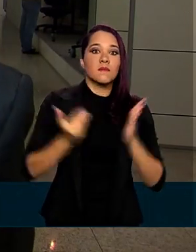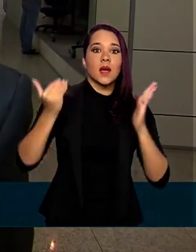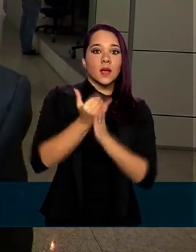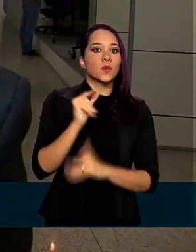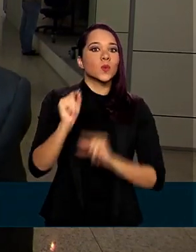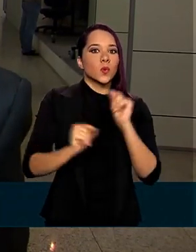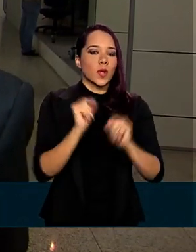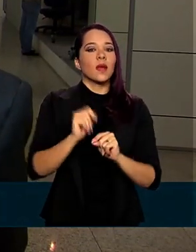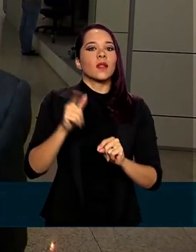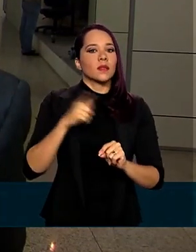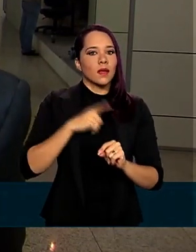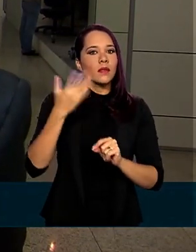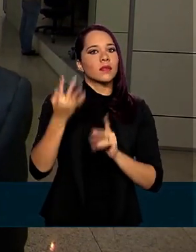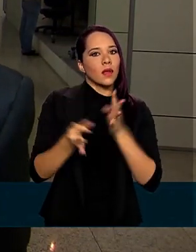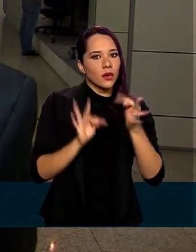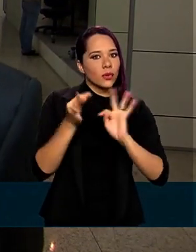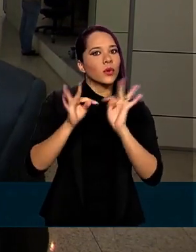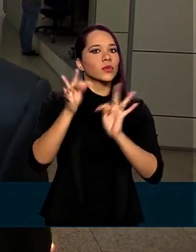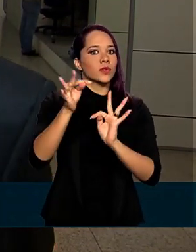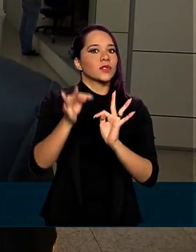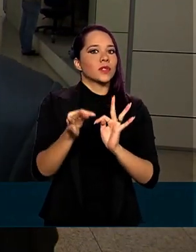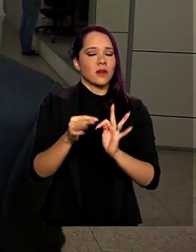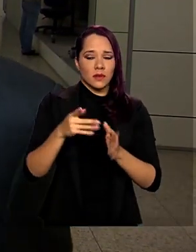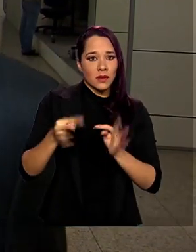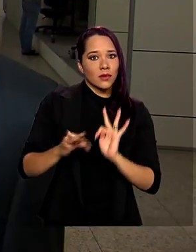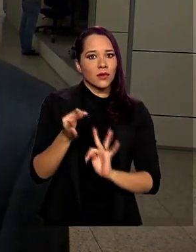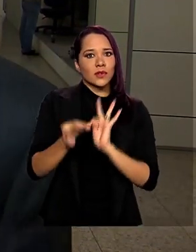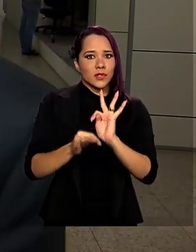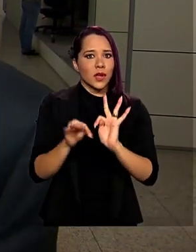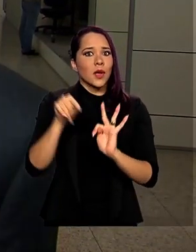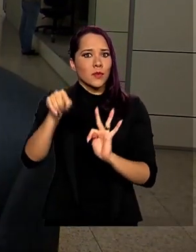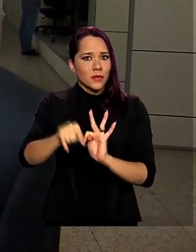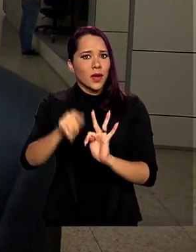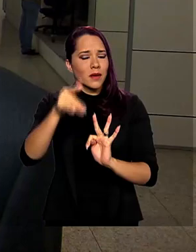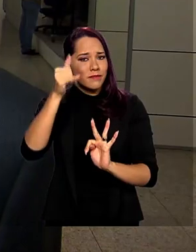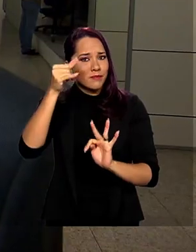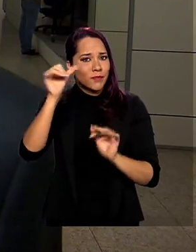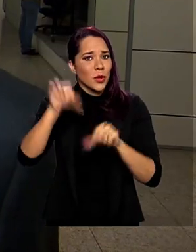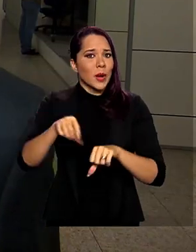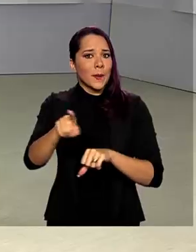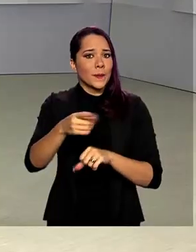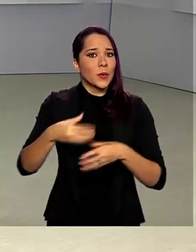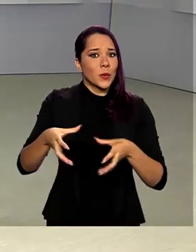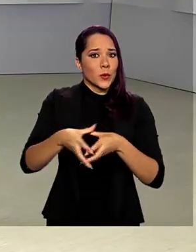buscar tecnologia para fazer face principalmente ao crime organizado.